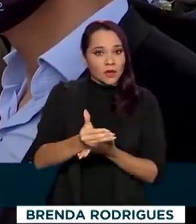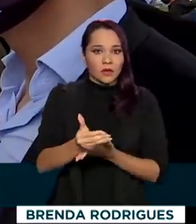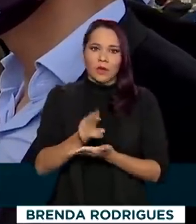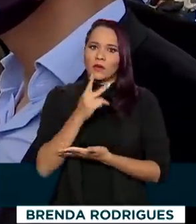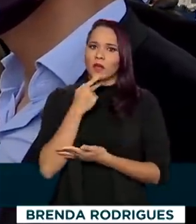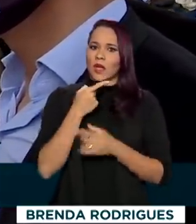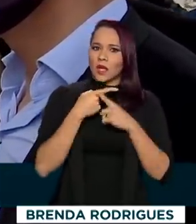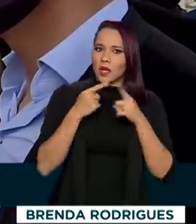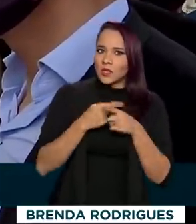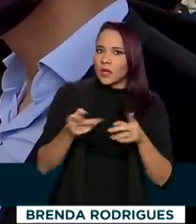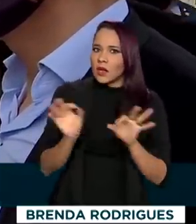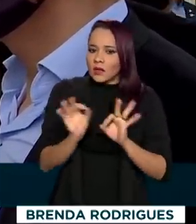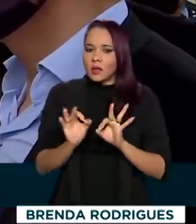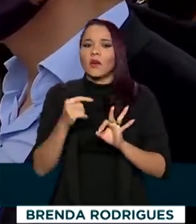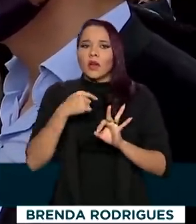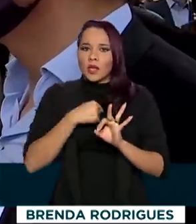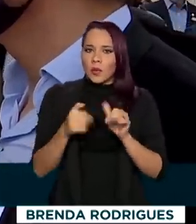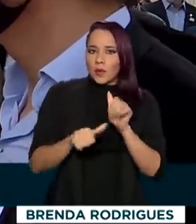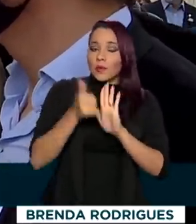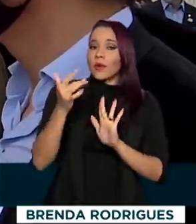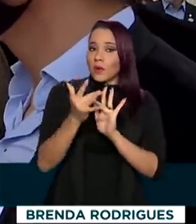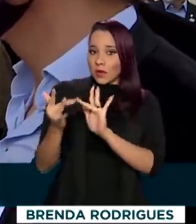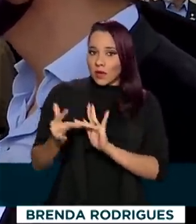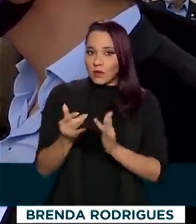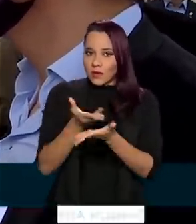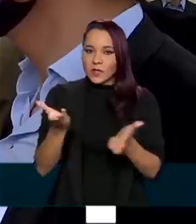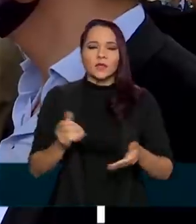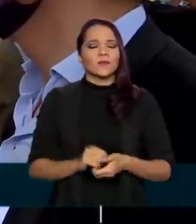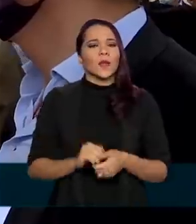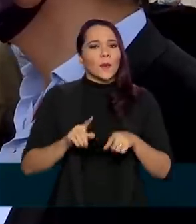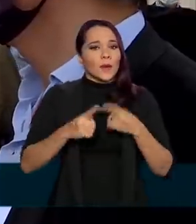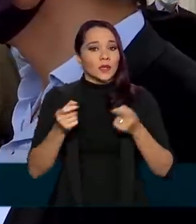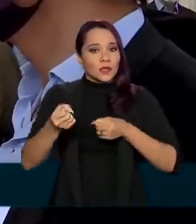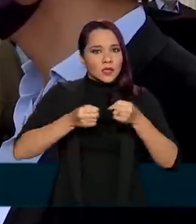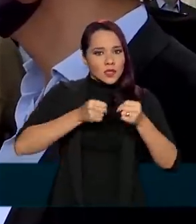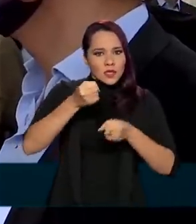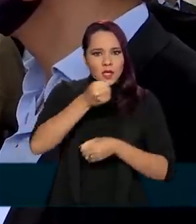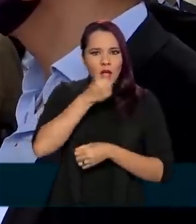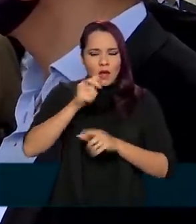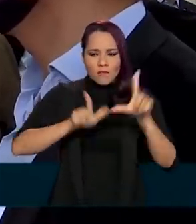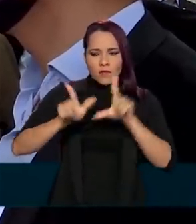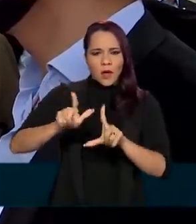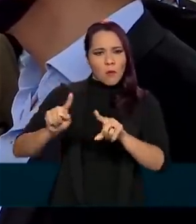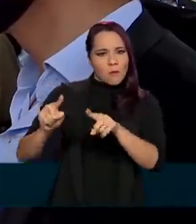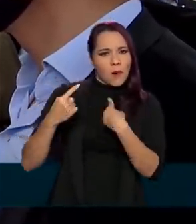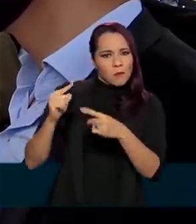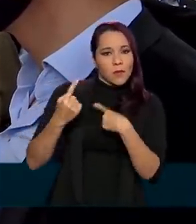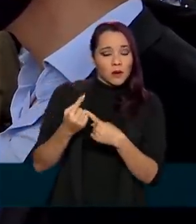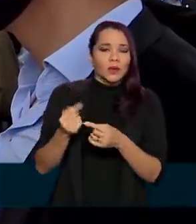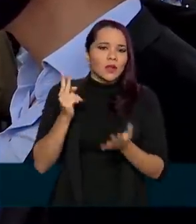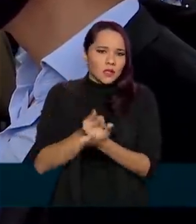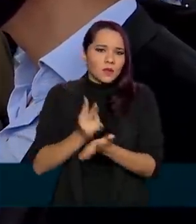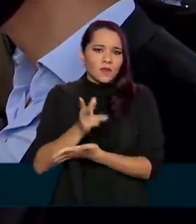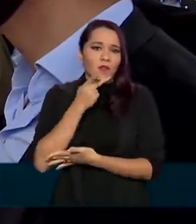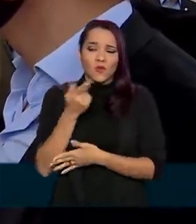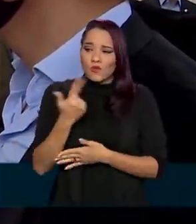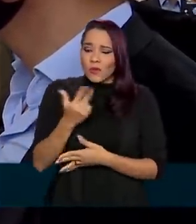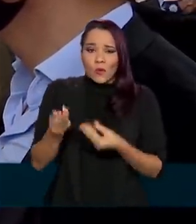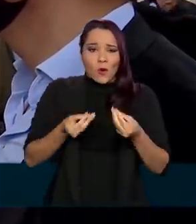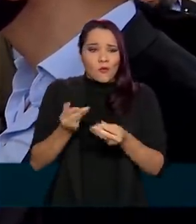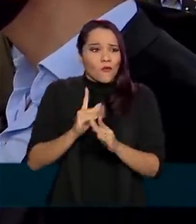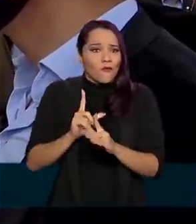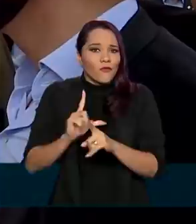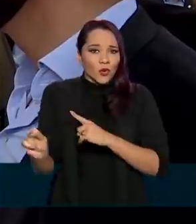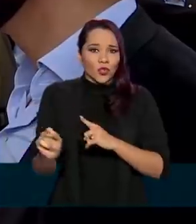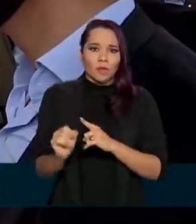criticar vocês, porque eu estou a primeiro contato com vocês. Uma grande mídia me massacrava e eu sempre falei, não tem como fugir,